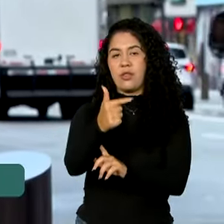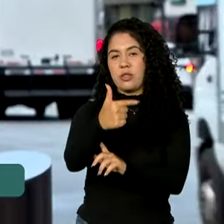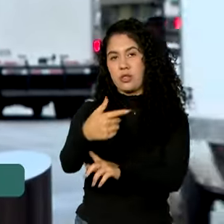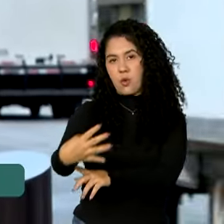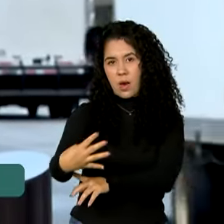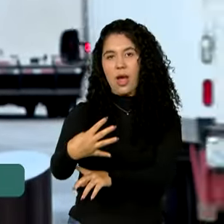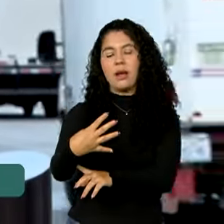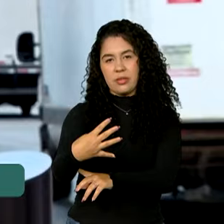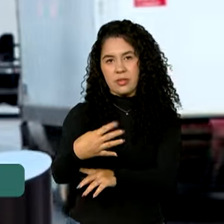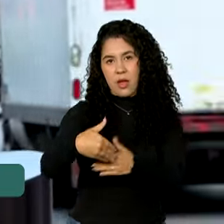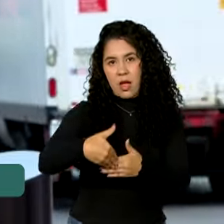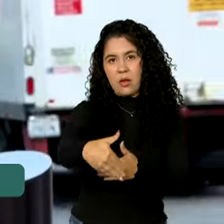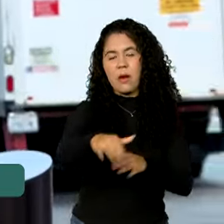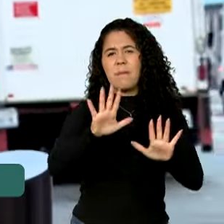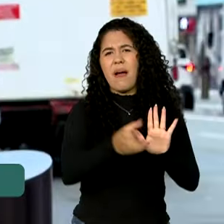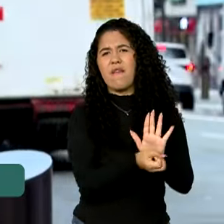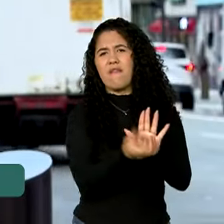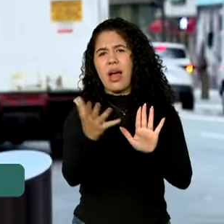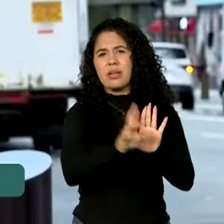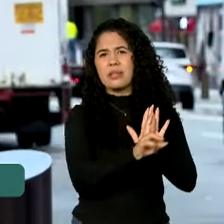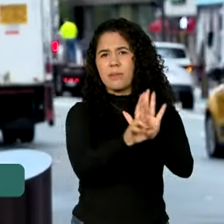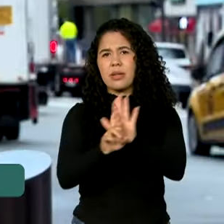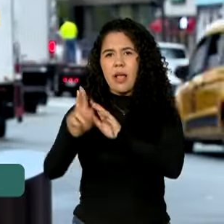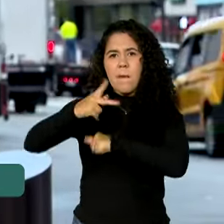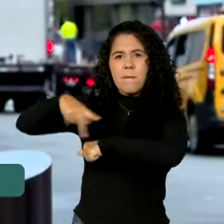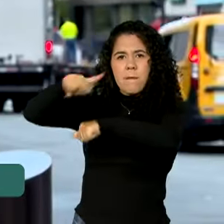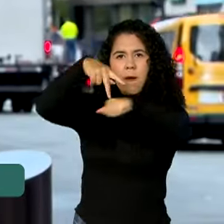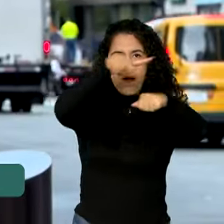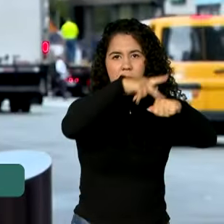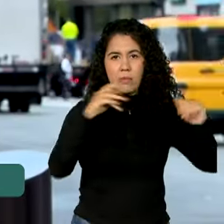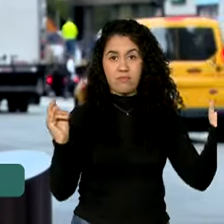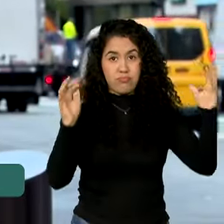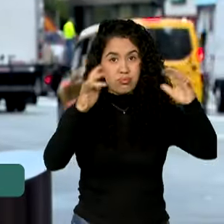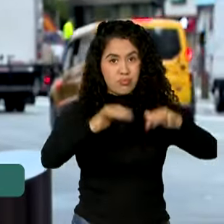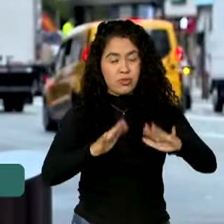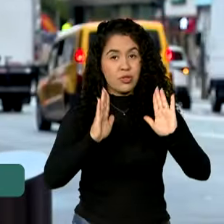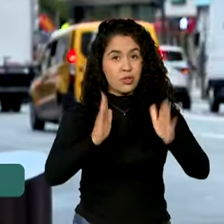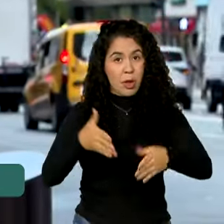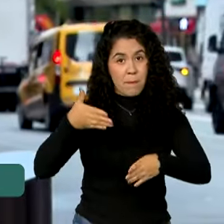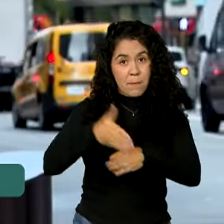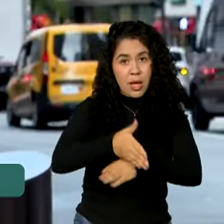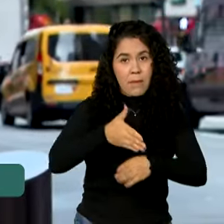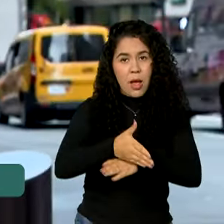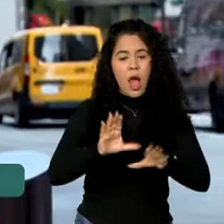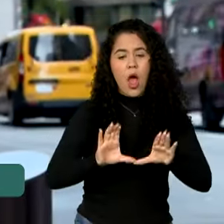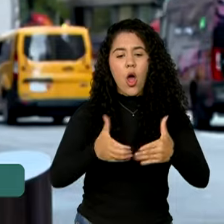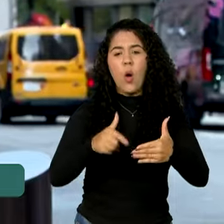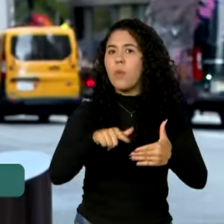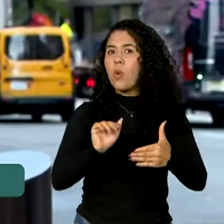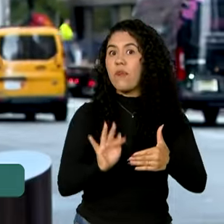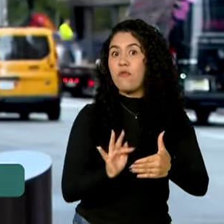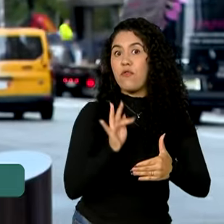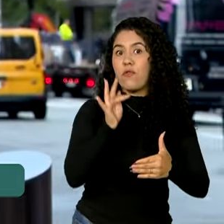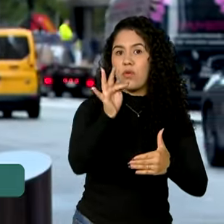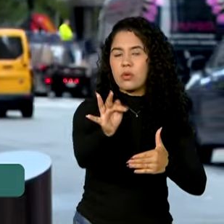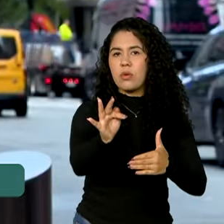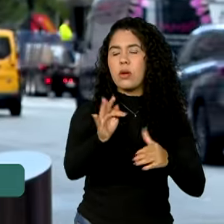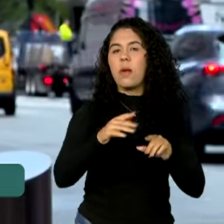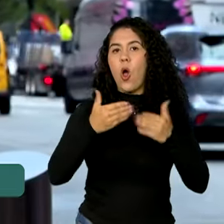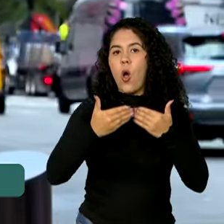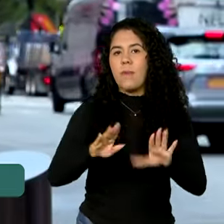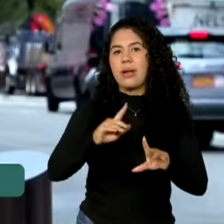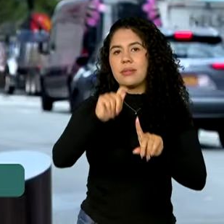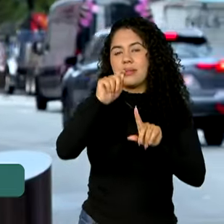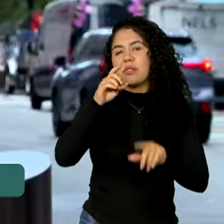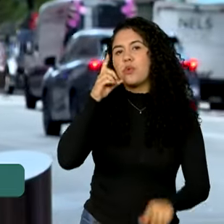Estado já estão chegando na cidade para participar da Cúpula do Futuro. Essa cúpula vai reunir no domingo e na segunda